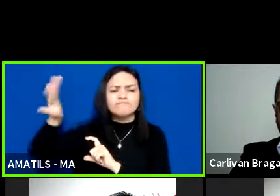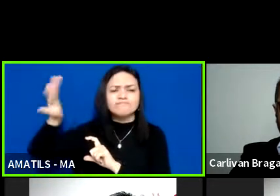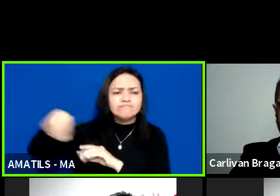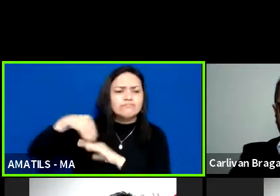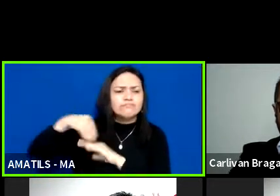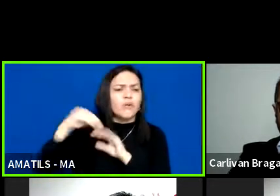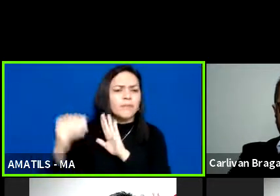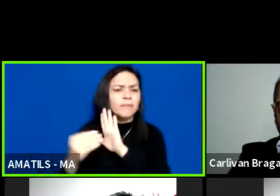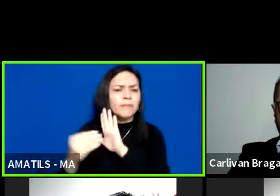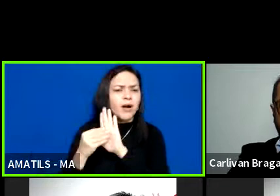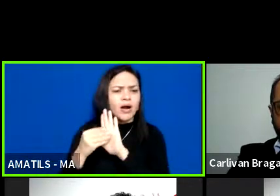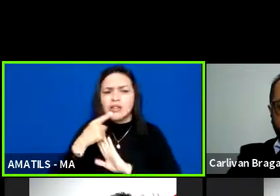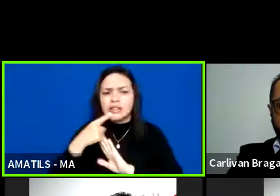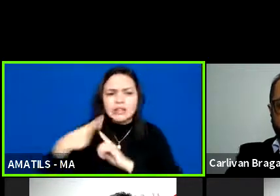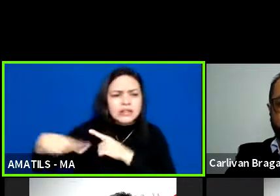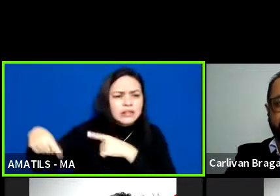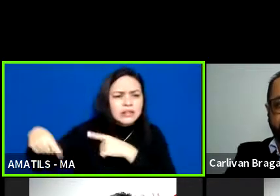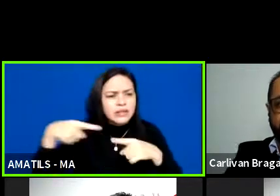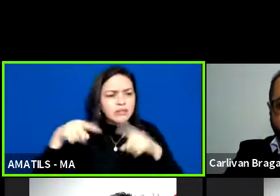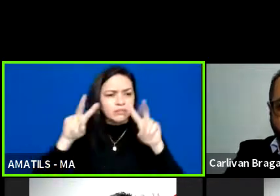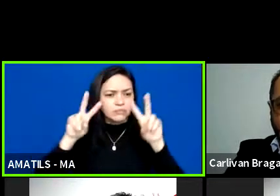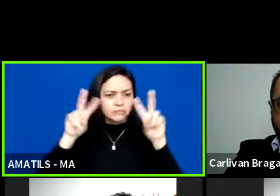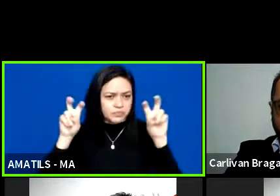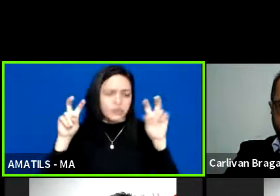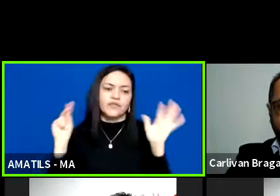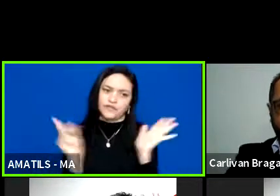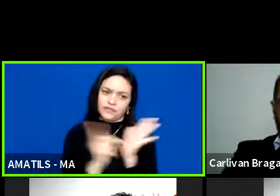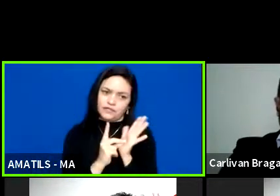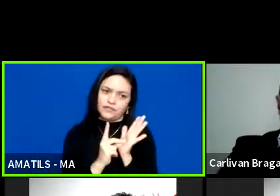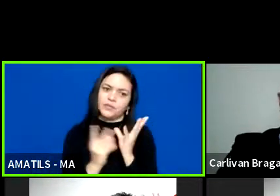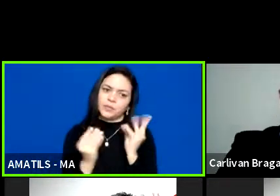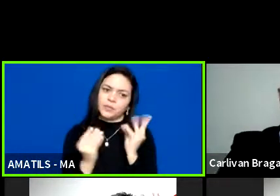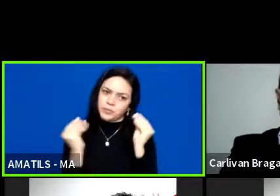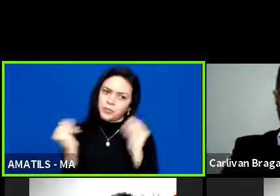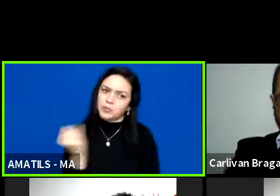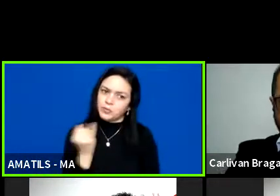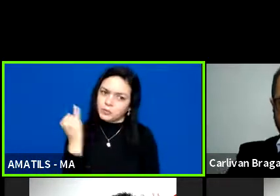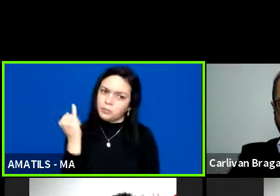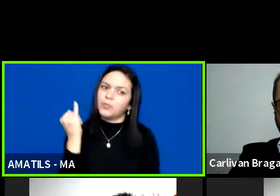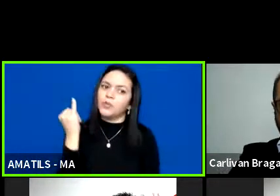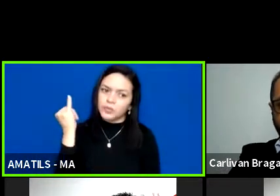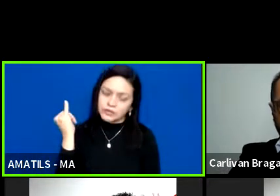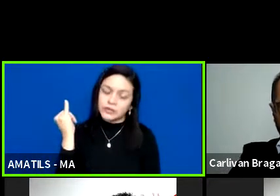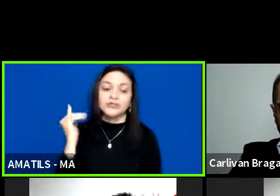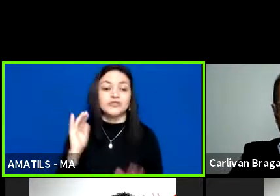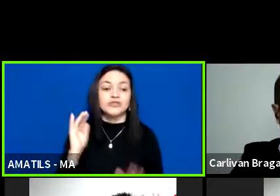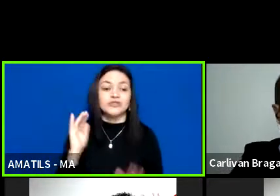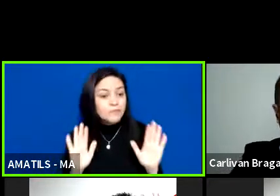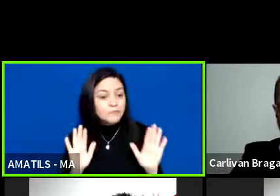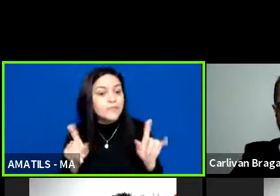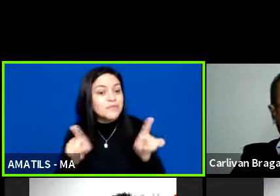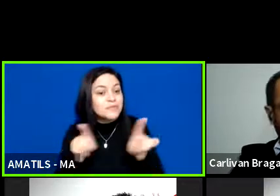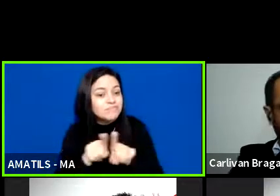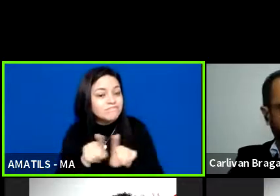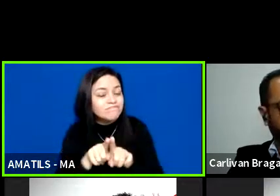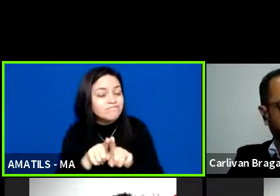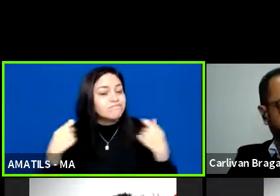pautando essa discussão, que é de fato muito importante. mas também quero lembrar